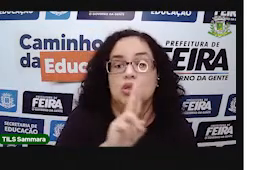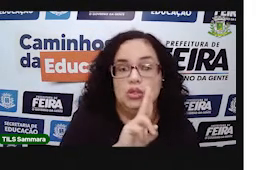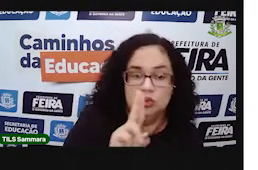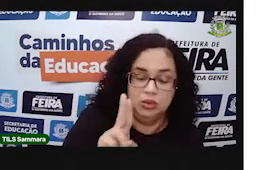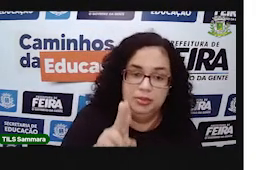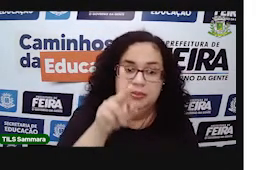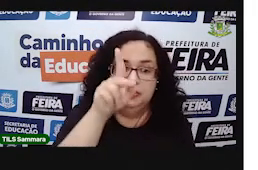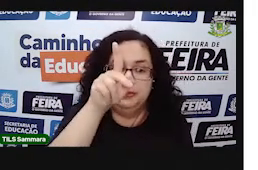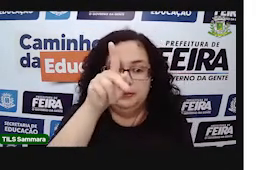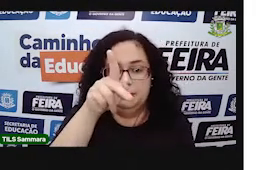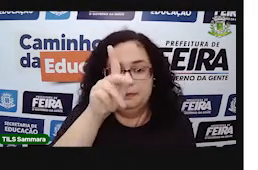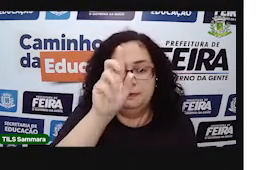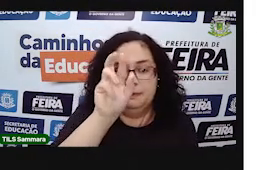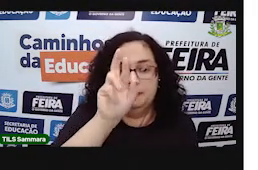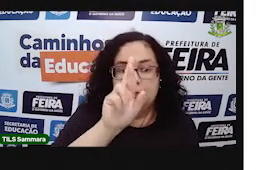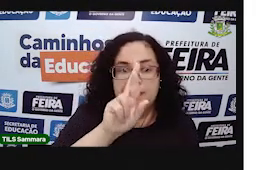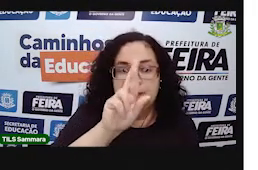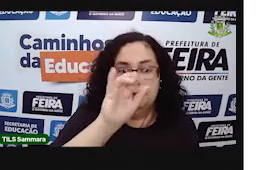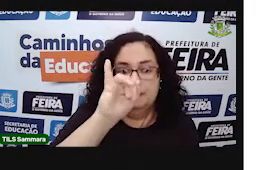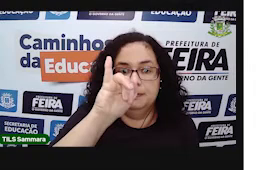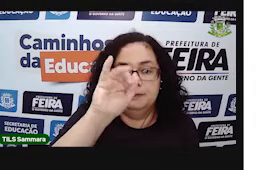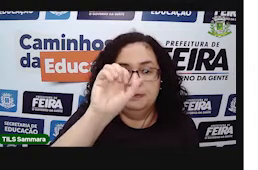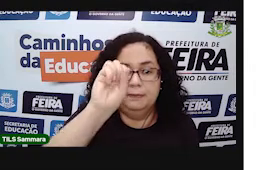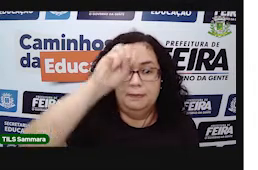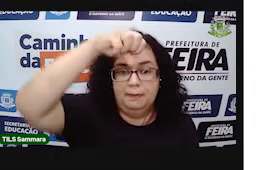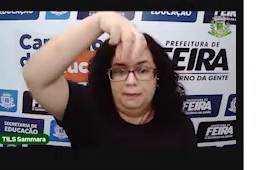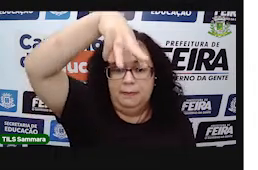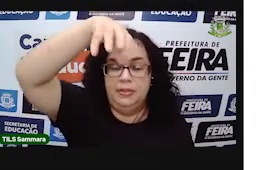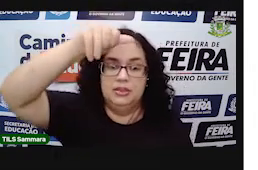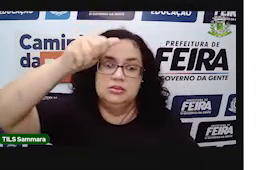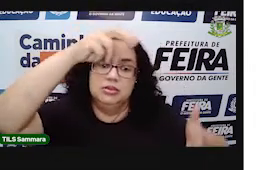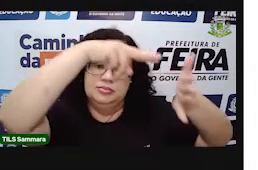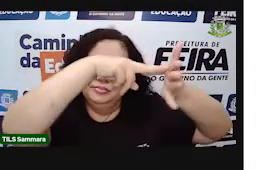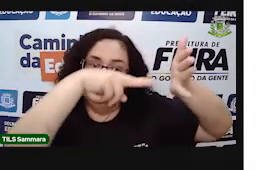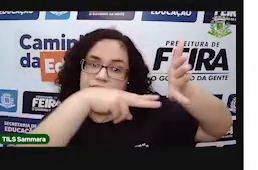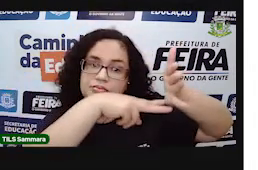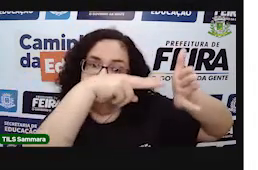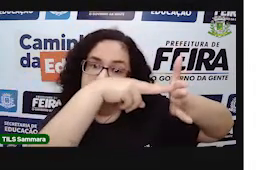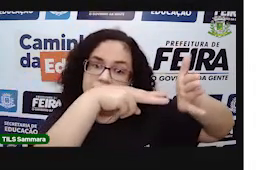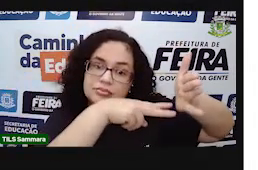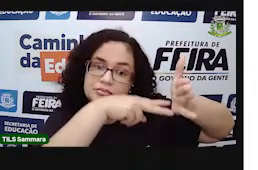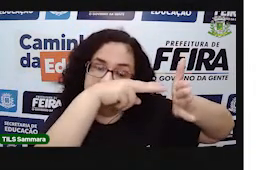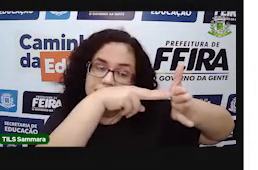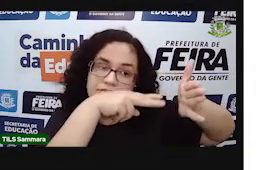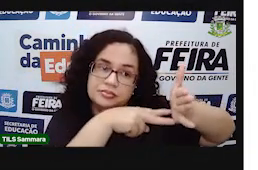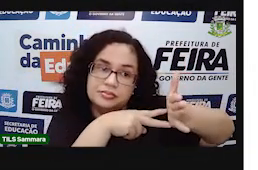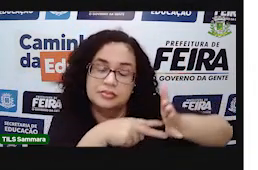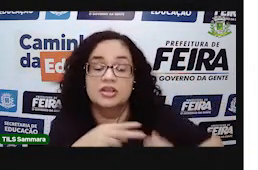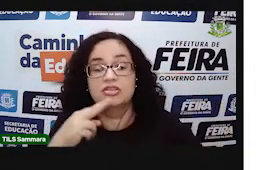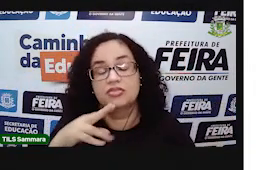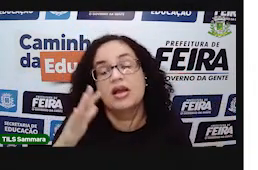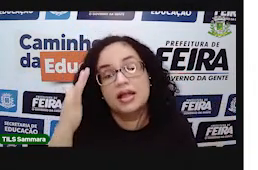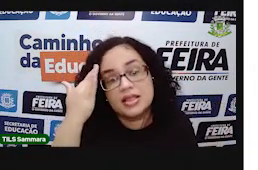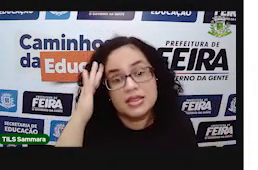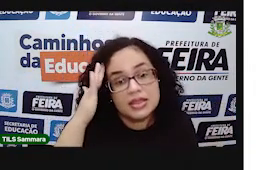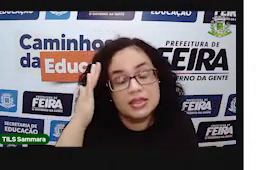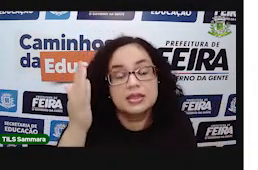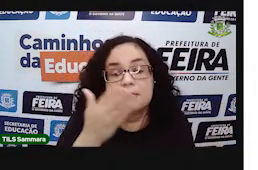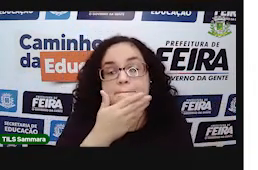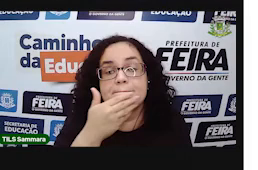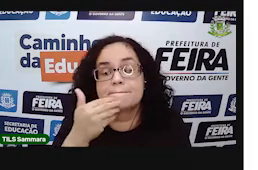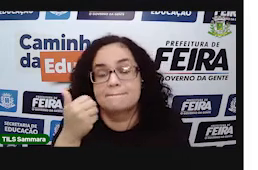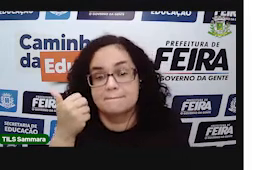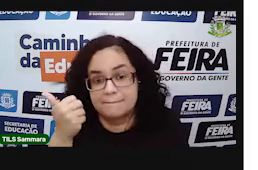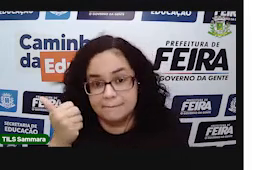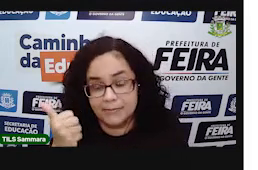de prismas. Tá bom? Esses são os prismas. A gente